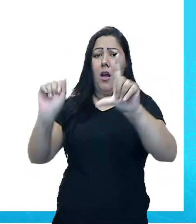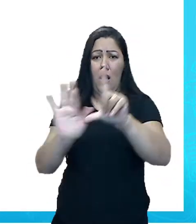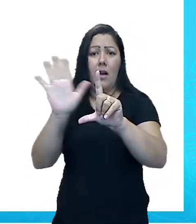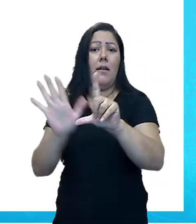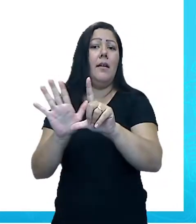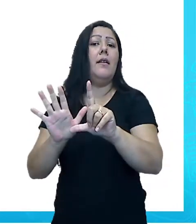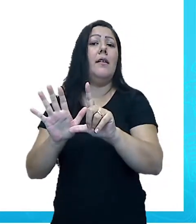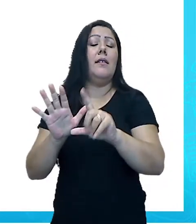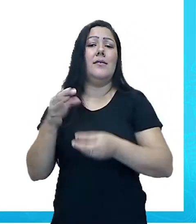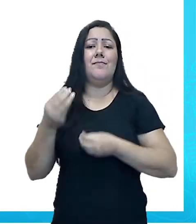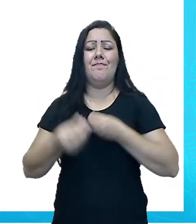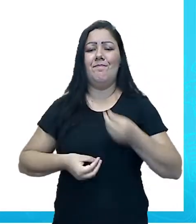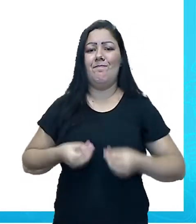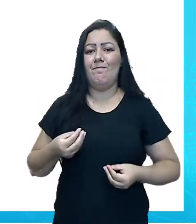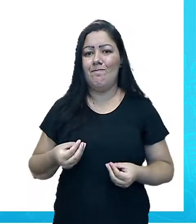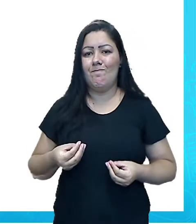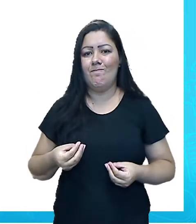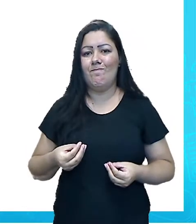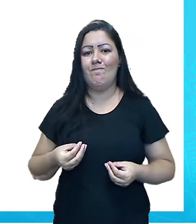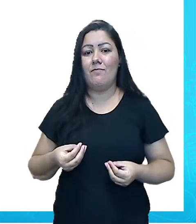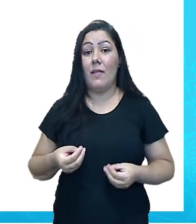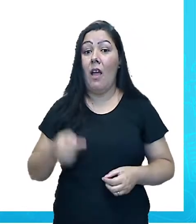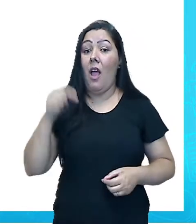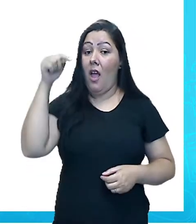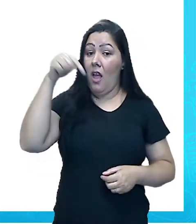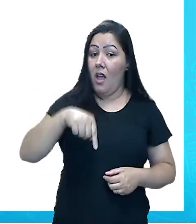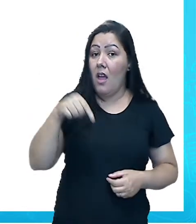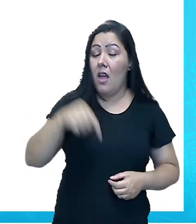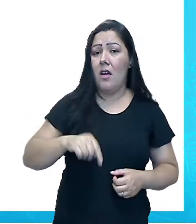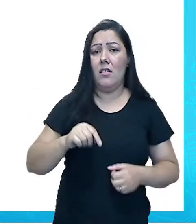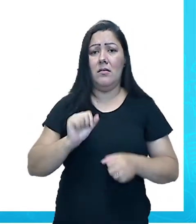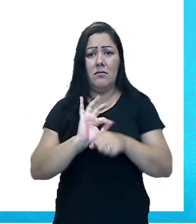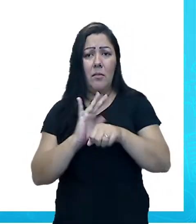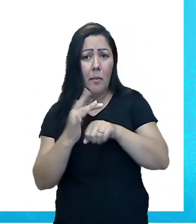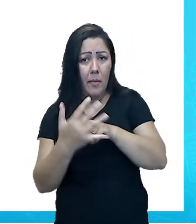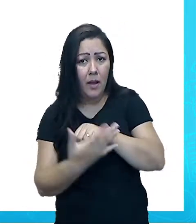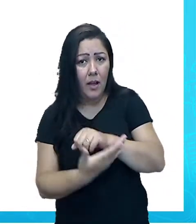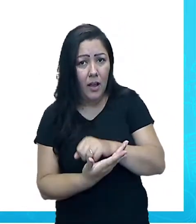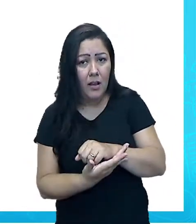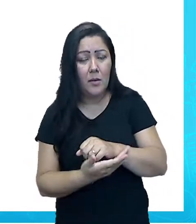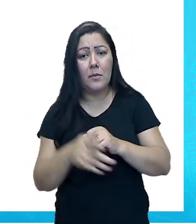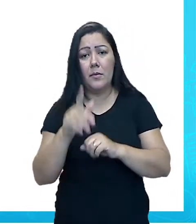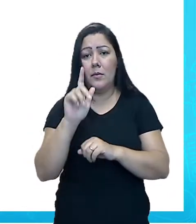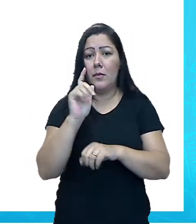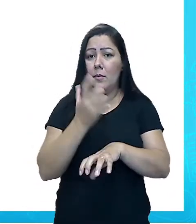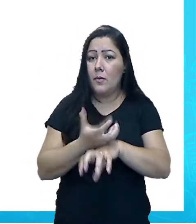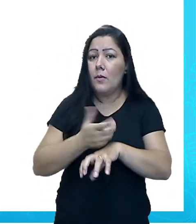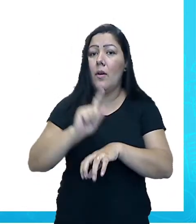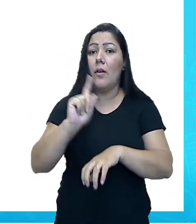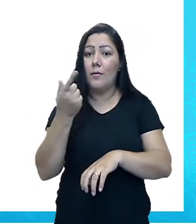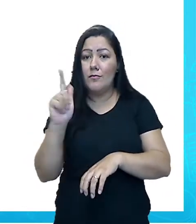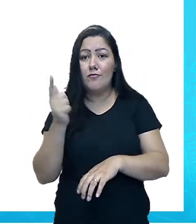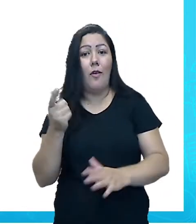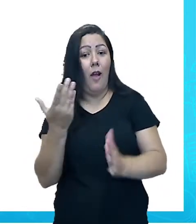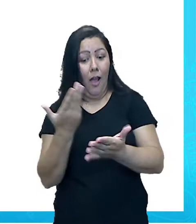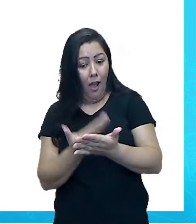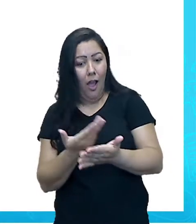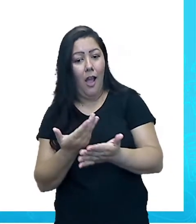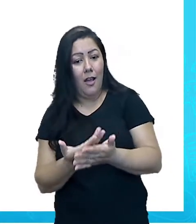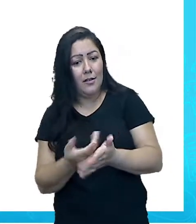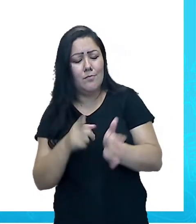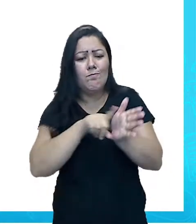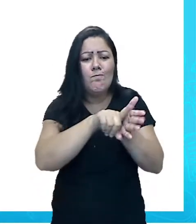é estudado dentro da Geografia porque ele interfere, e muito, nas nossas relações.